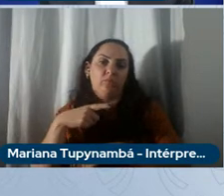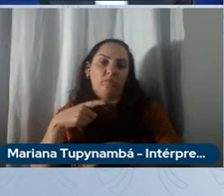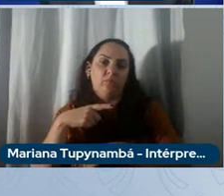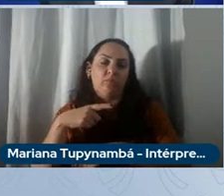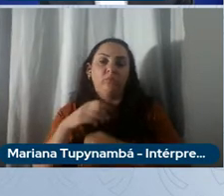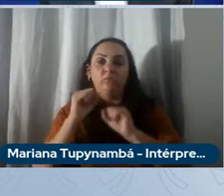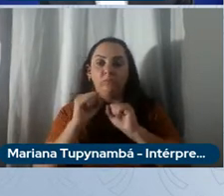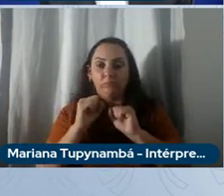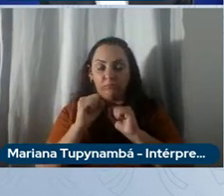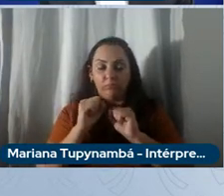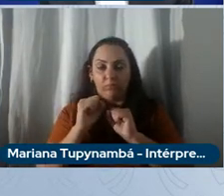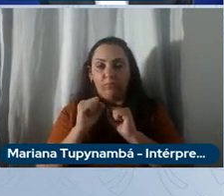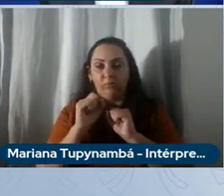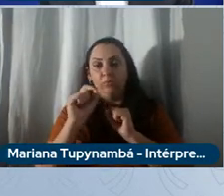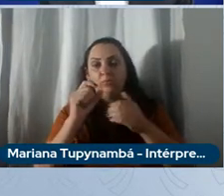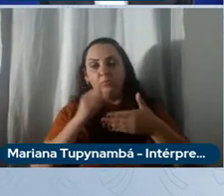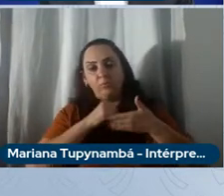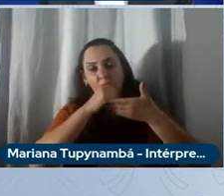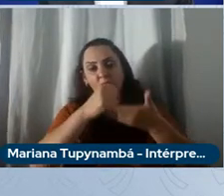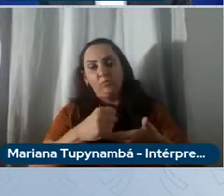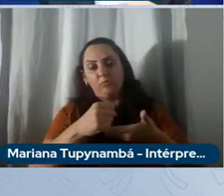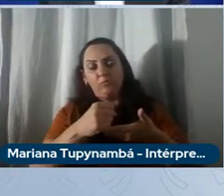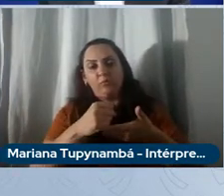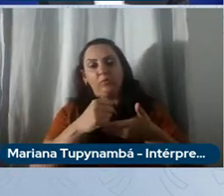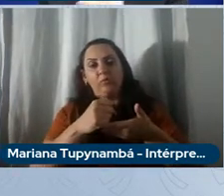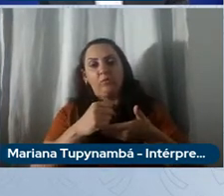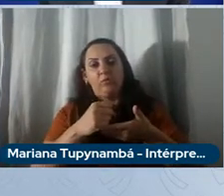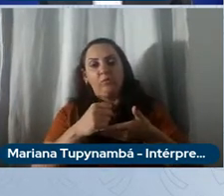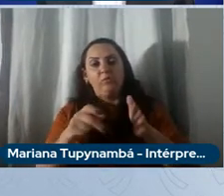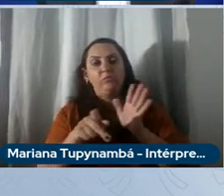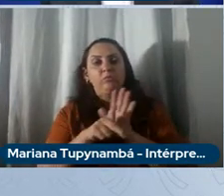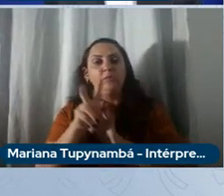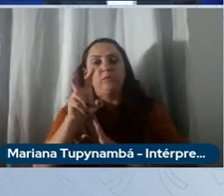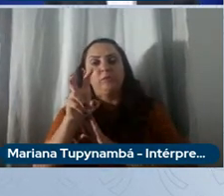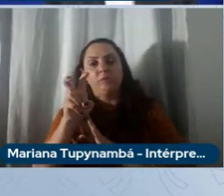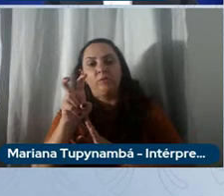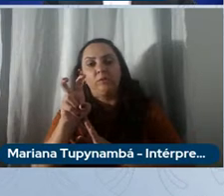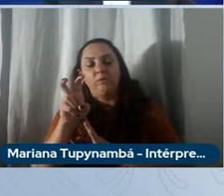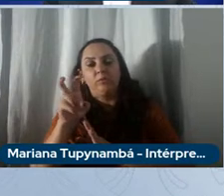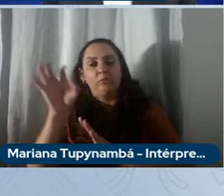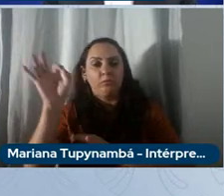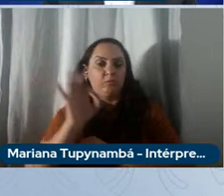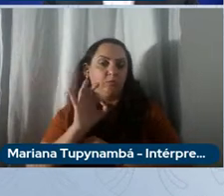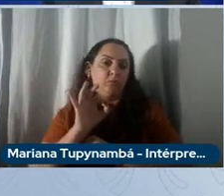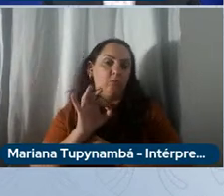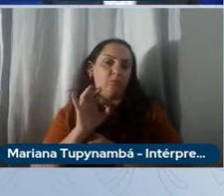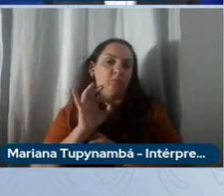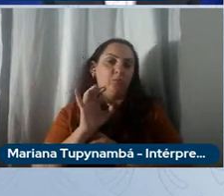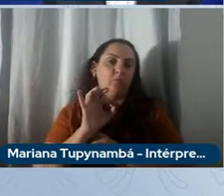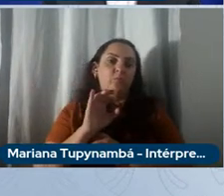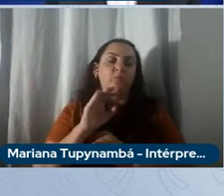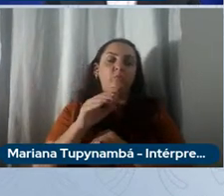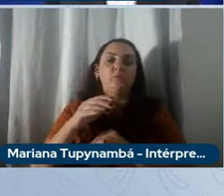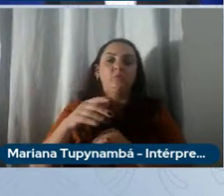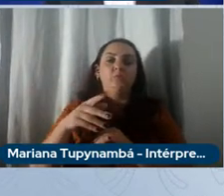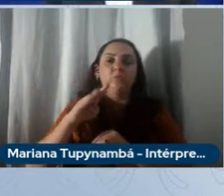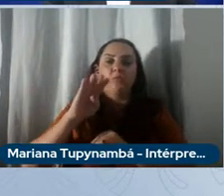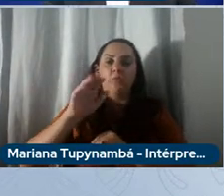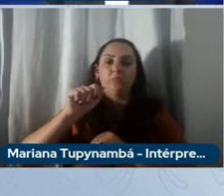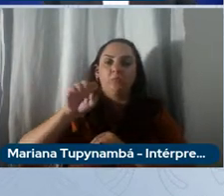possam nos ajudar em implementar cinco gigafactores de baterias de litio e por fim